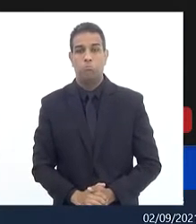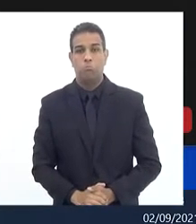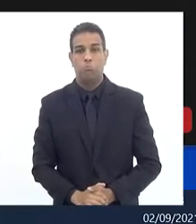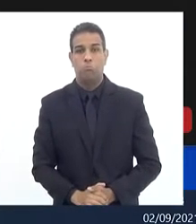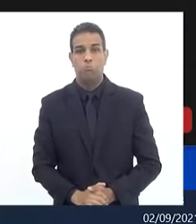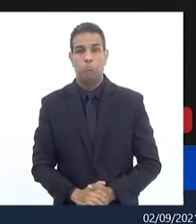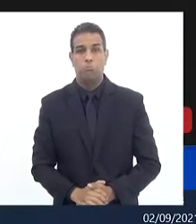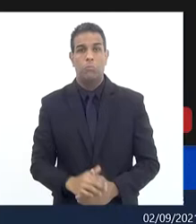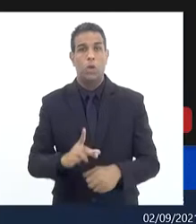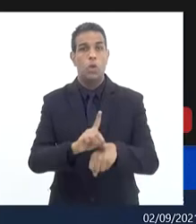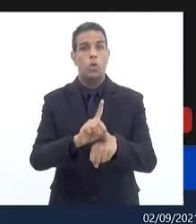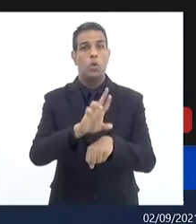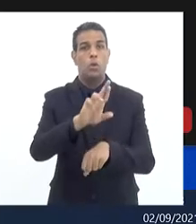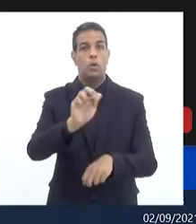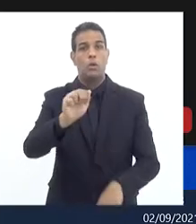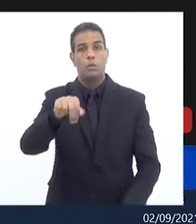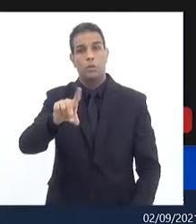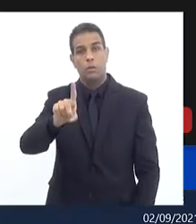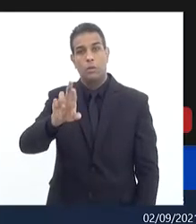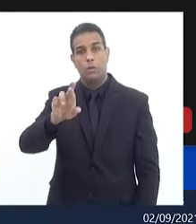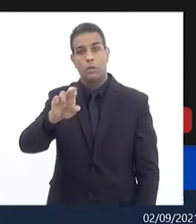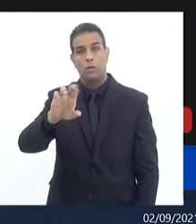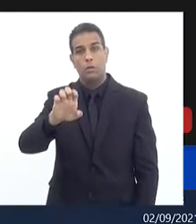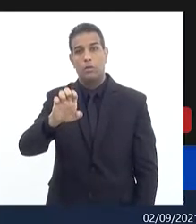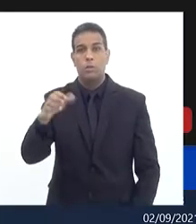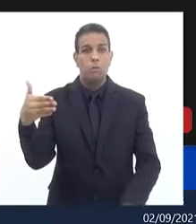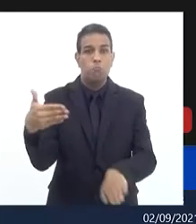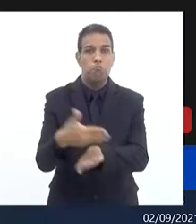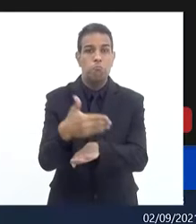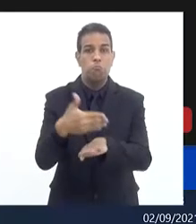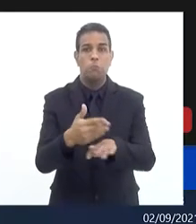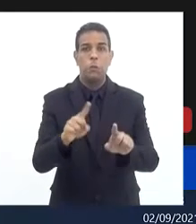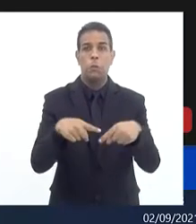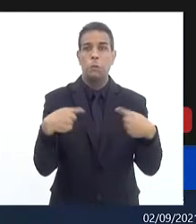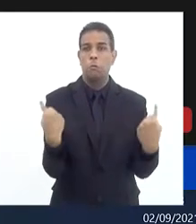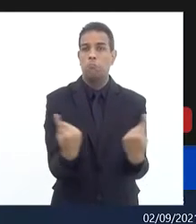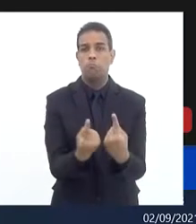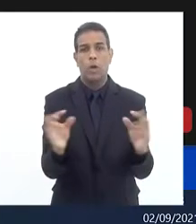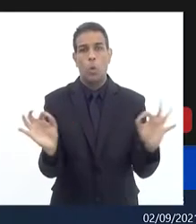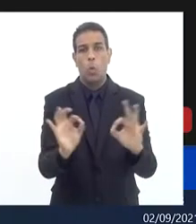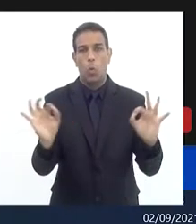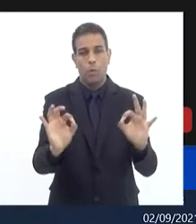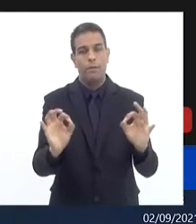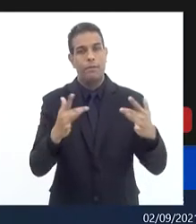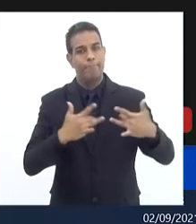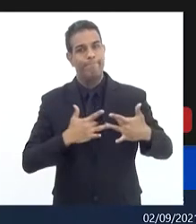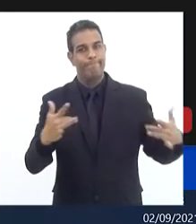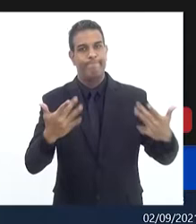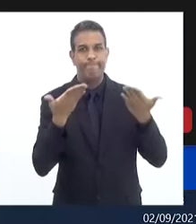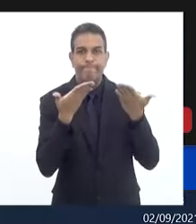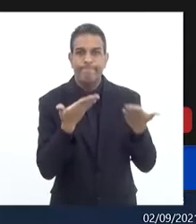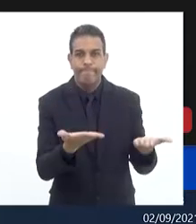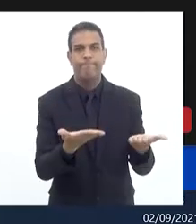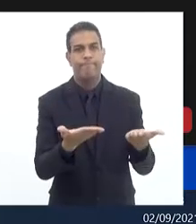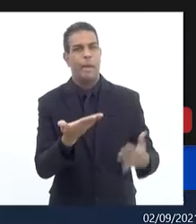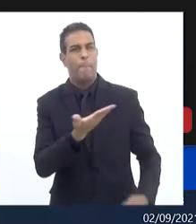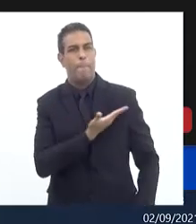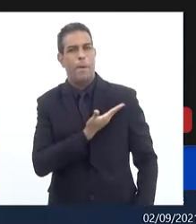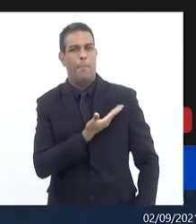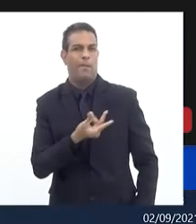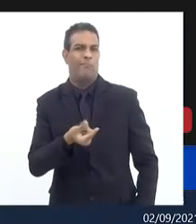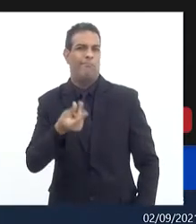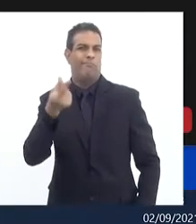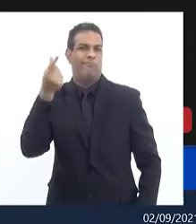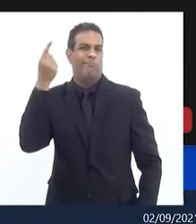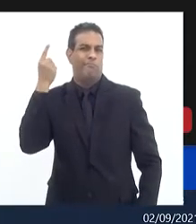doutor André Luiz Cardoso pessoa que eu tenho muito estima muita consideração meu amigo de longa data